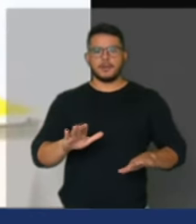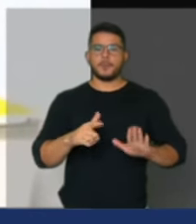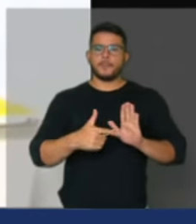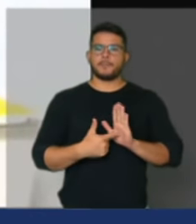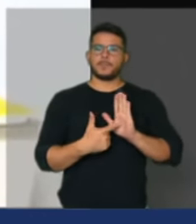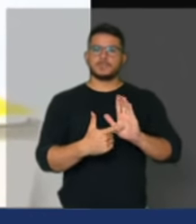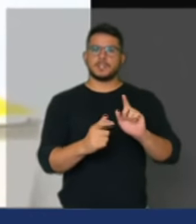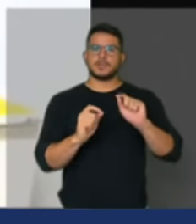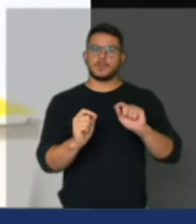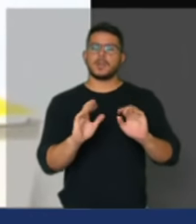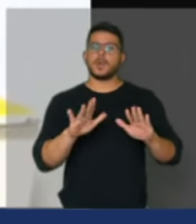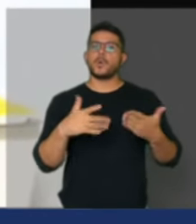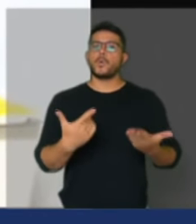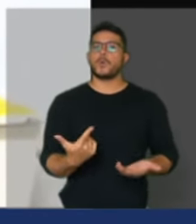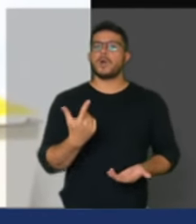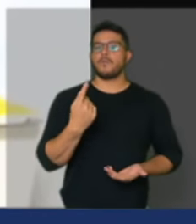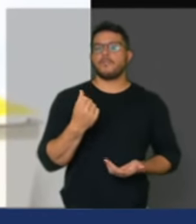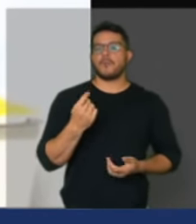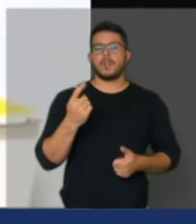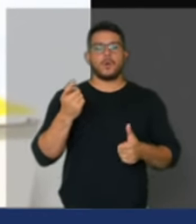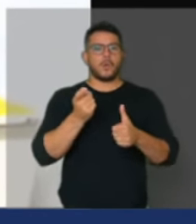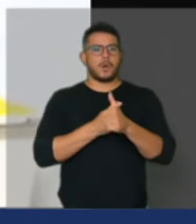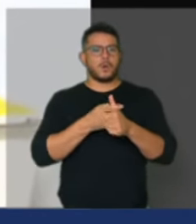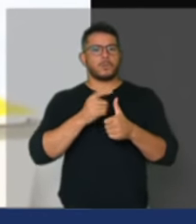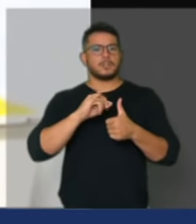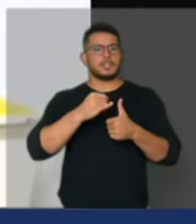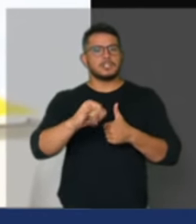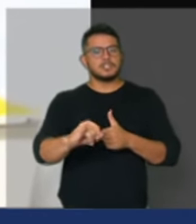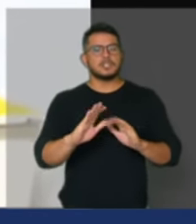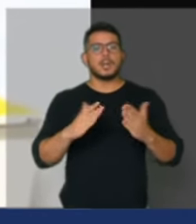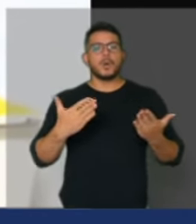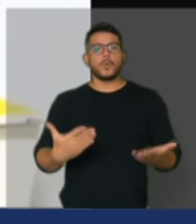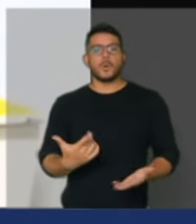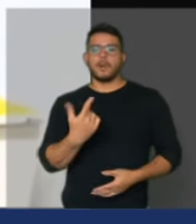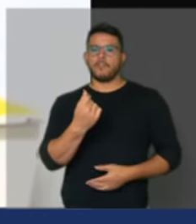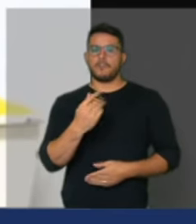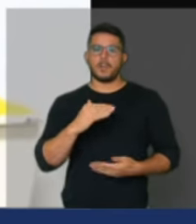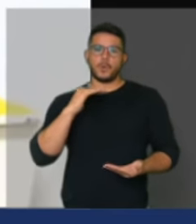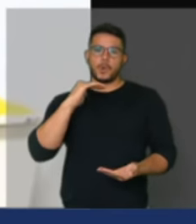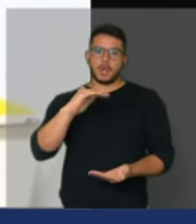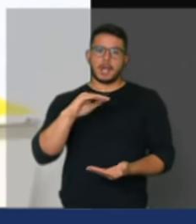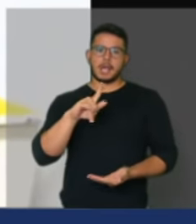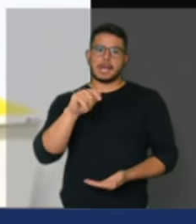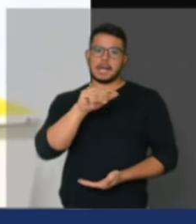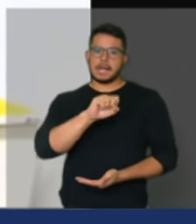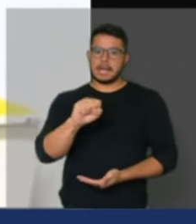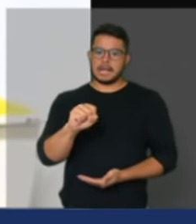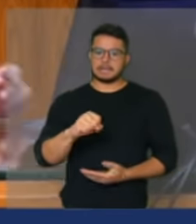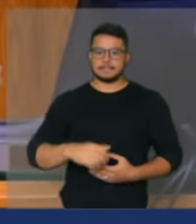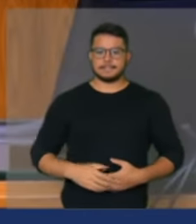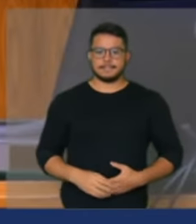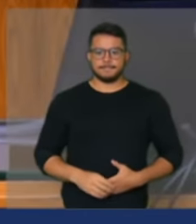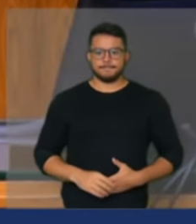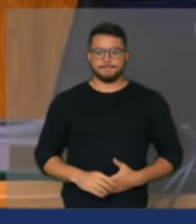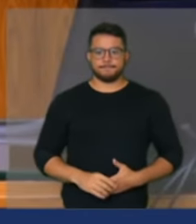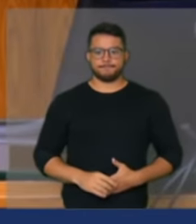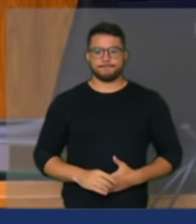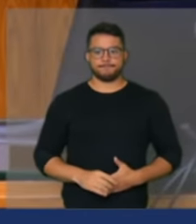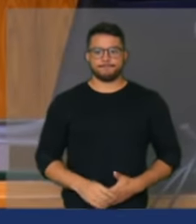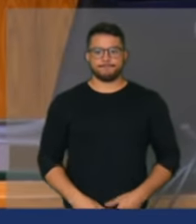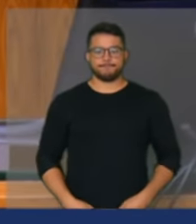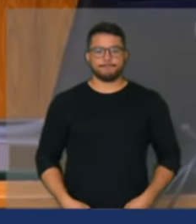o preço do gás de cozinha, porque do jeito que está, ninguém vai aguentar. muito obrigado a deputada